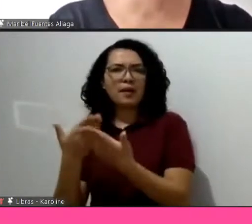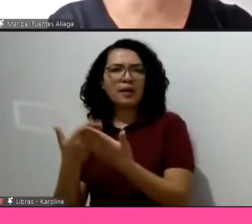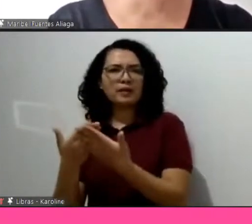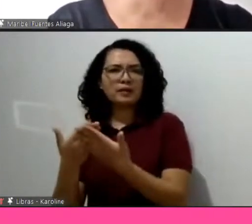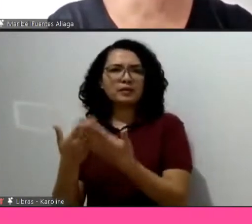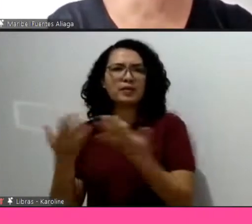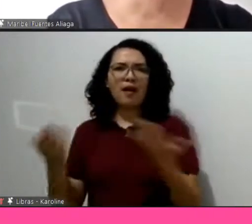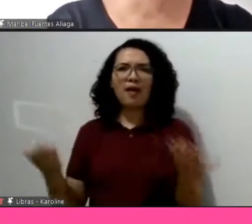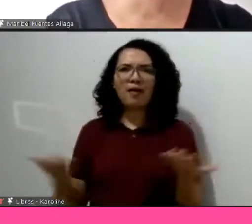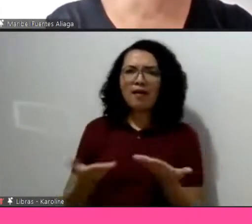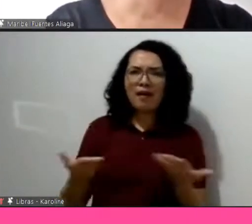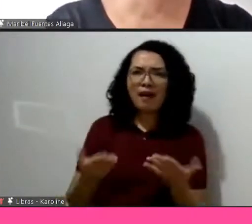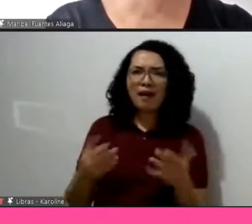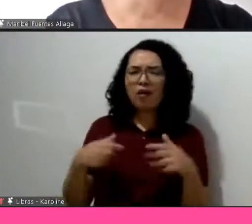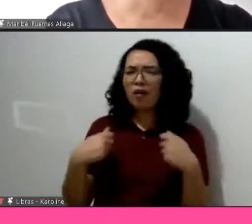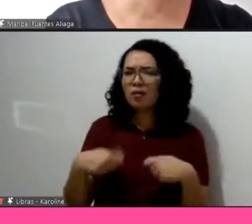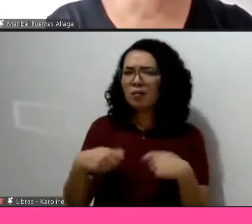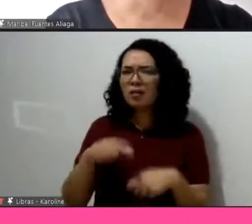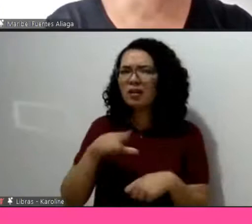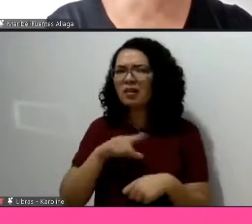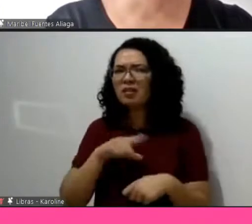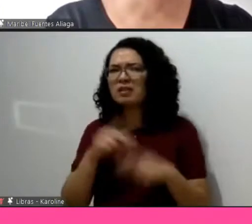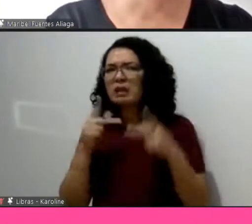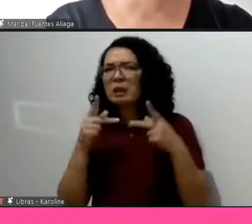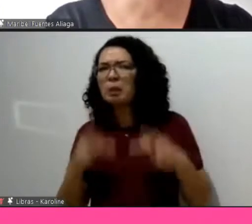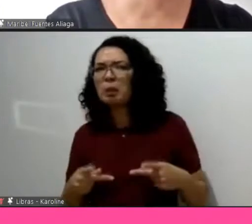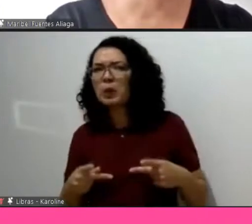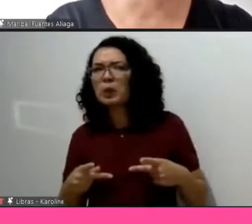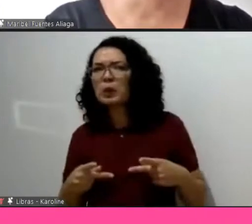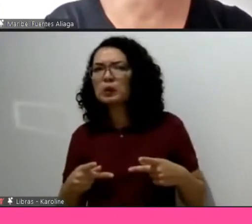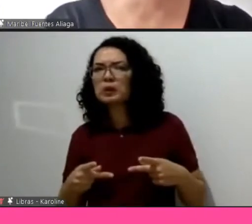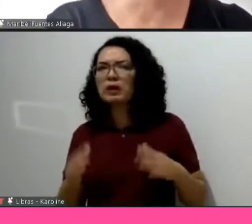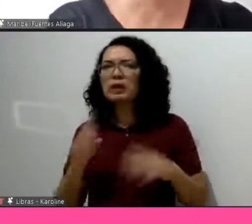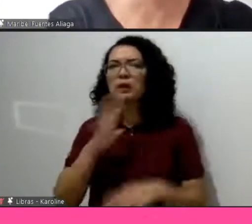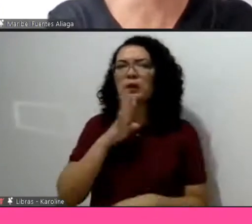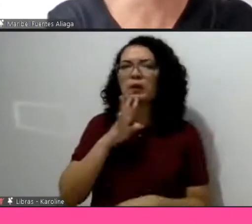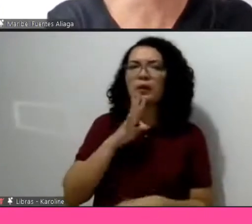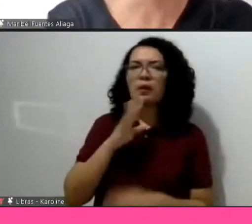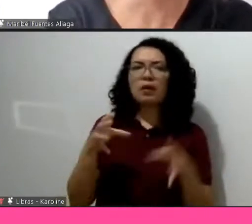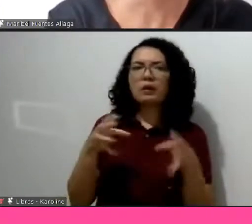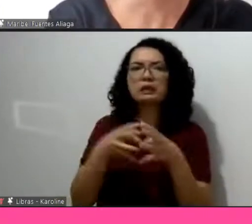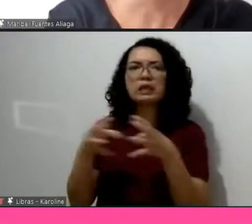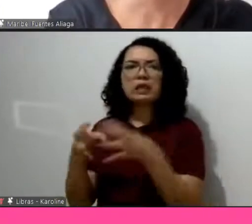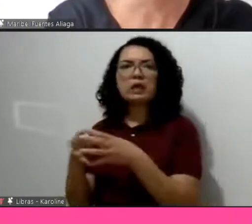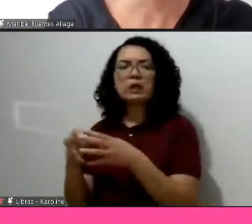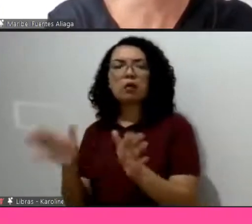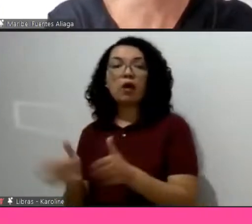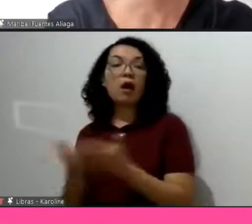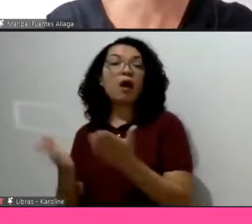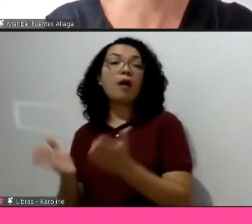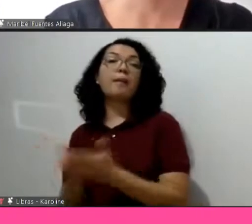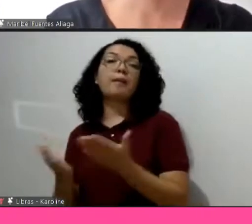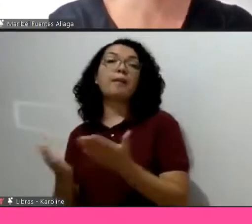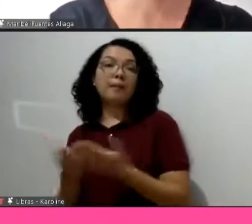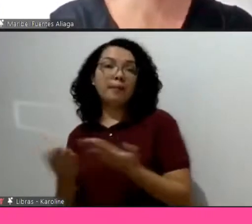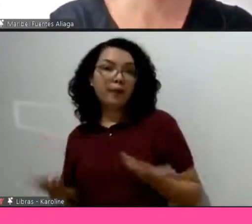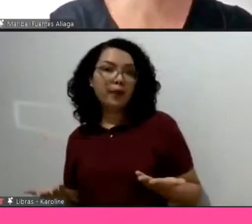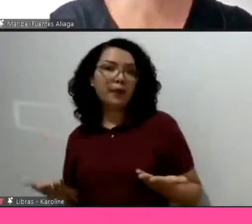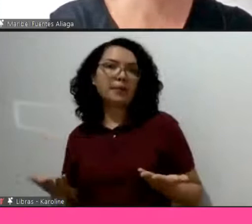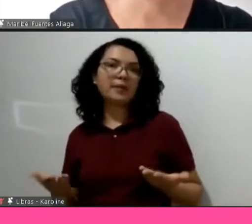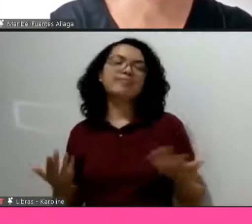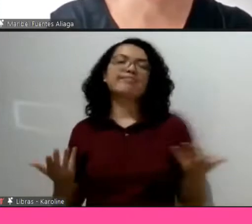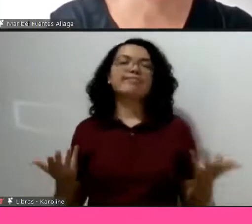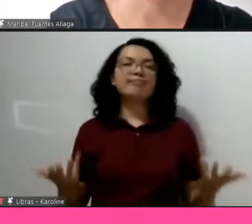do país para estudar em periferia. Mas até esses embates com eles, nossa, dá uma fonte de